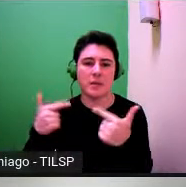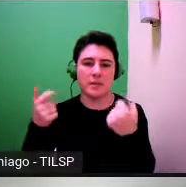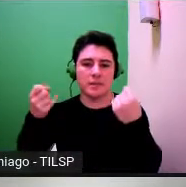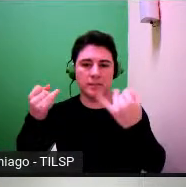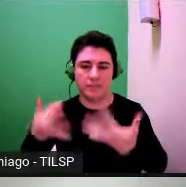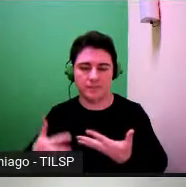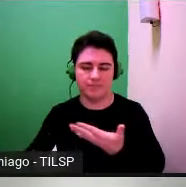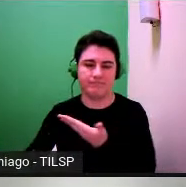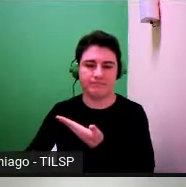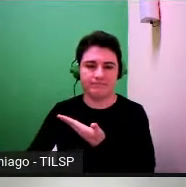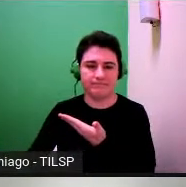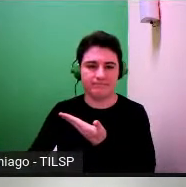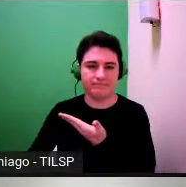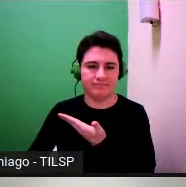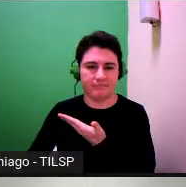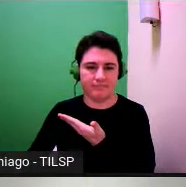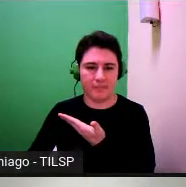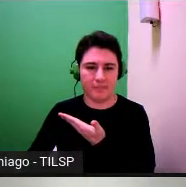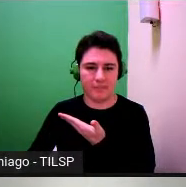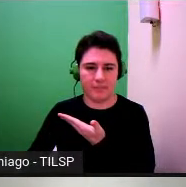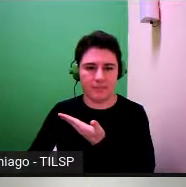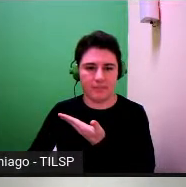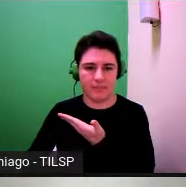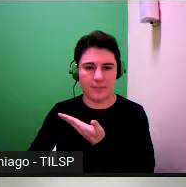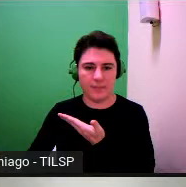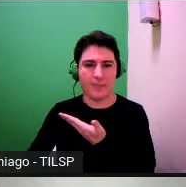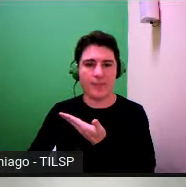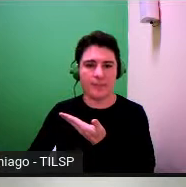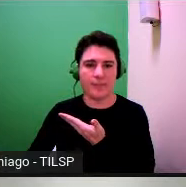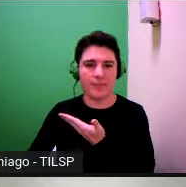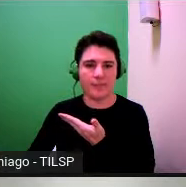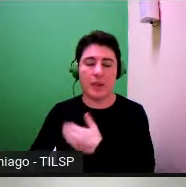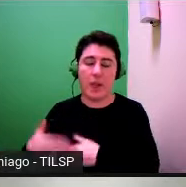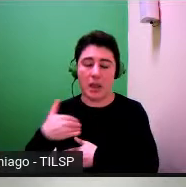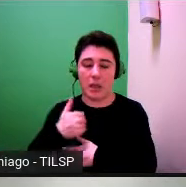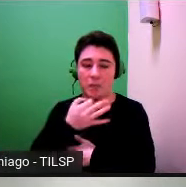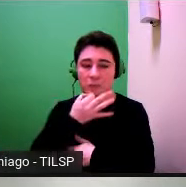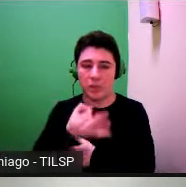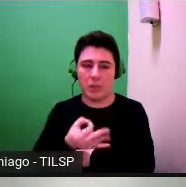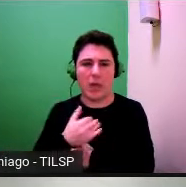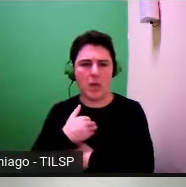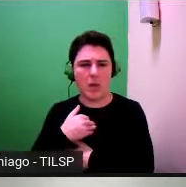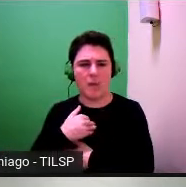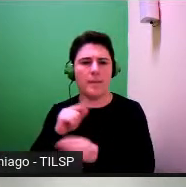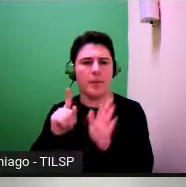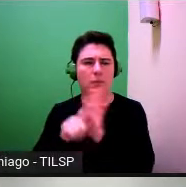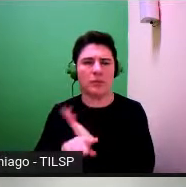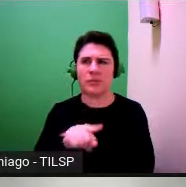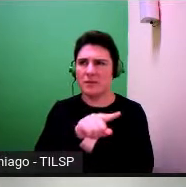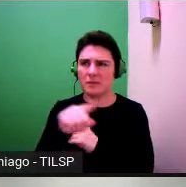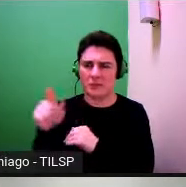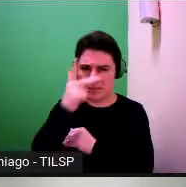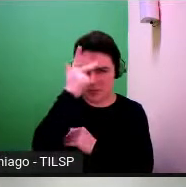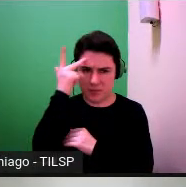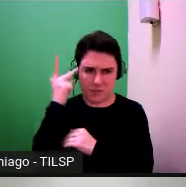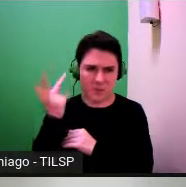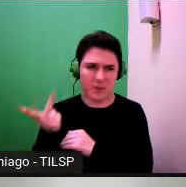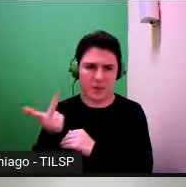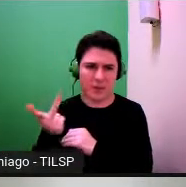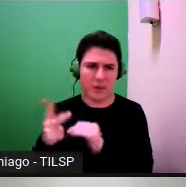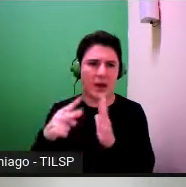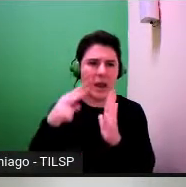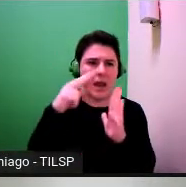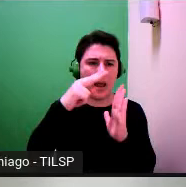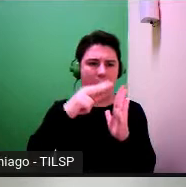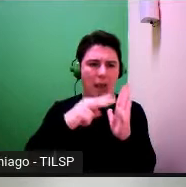da descoberta seja suficientemente importante comentário meu pergunto-me se o leitor porrente